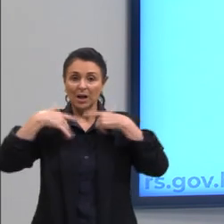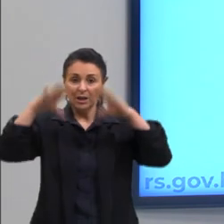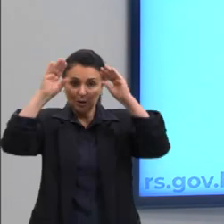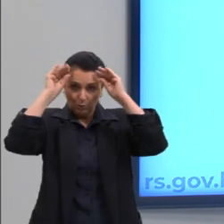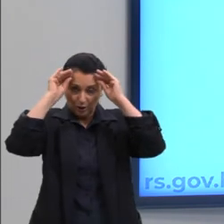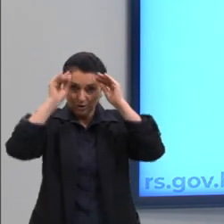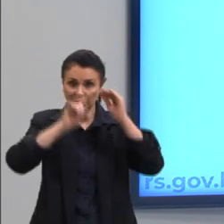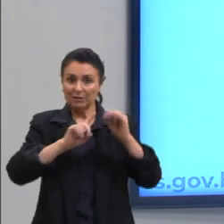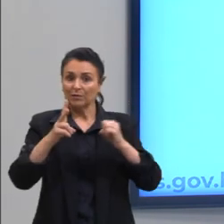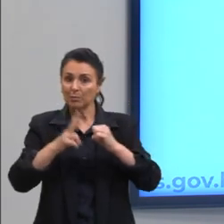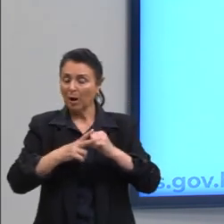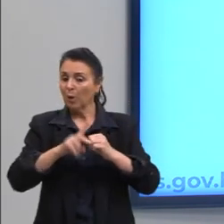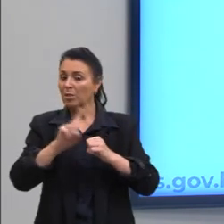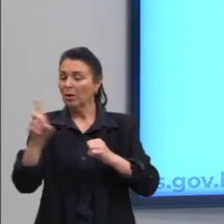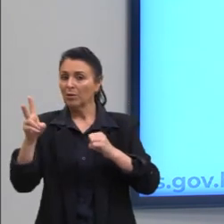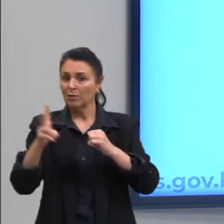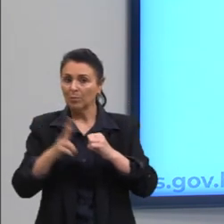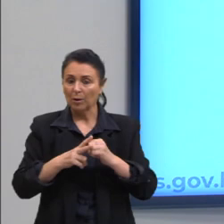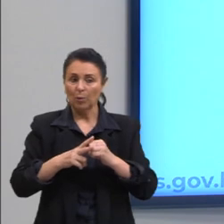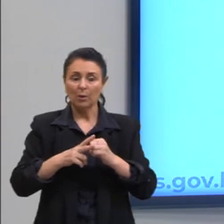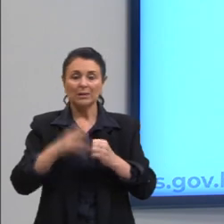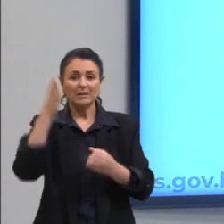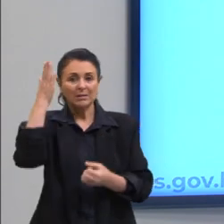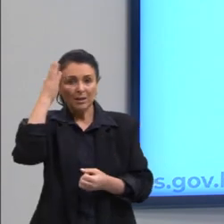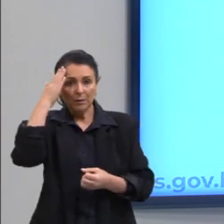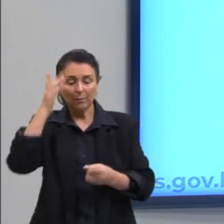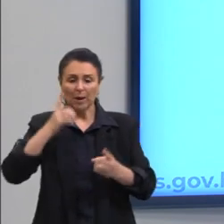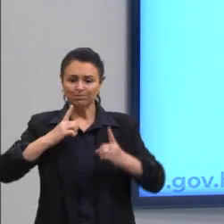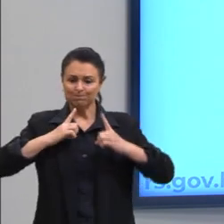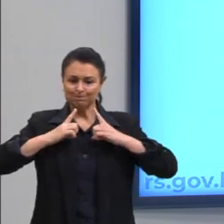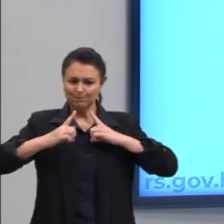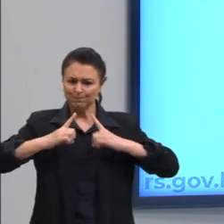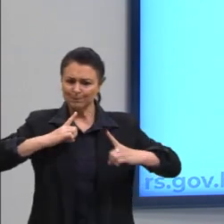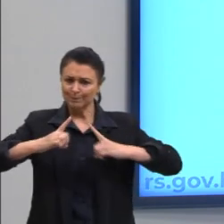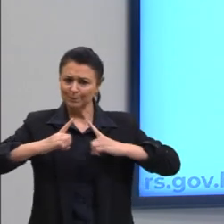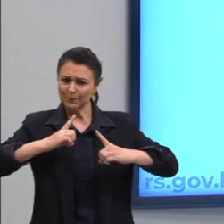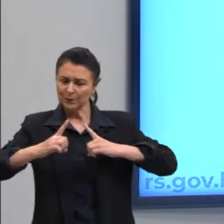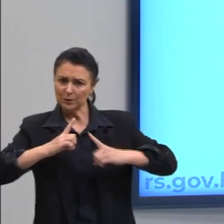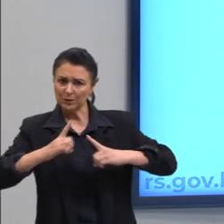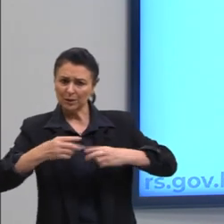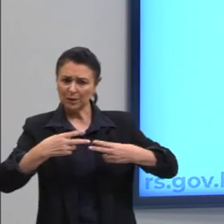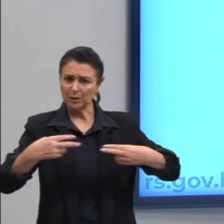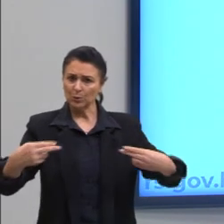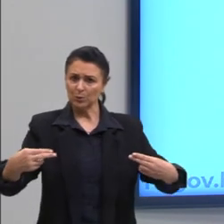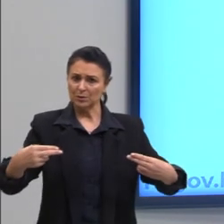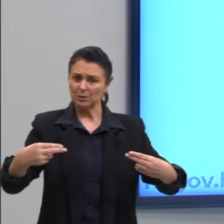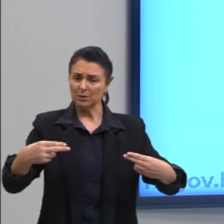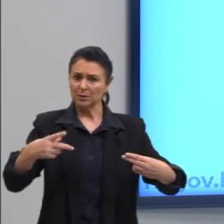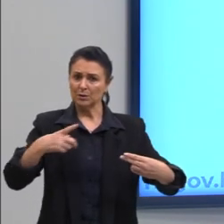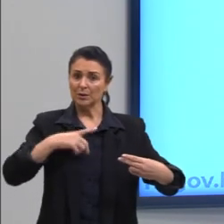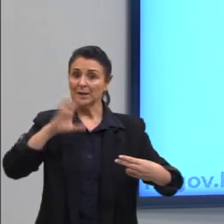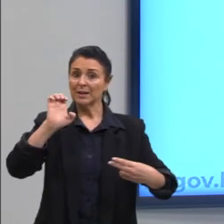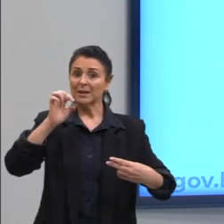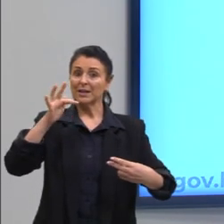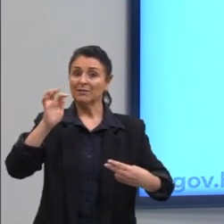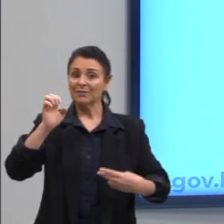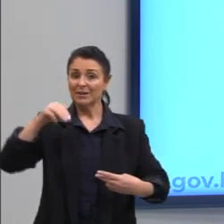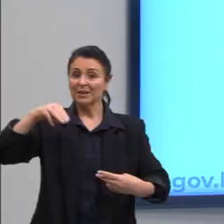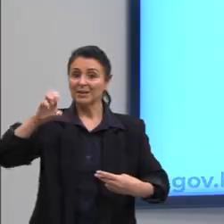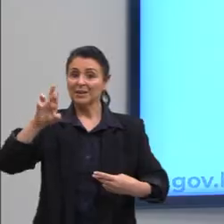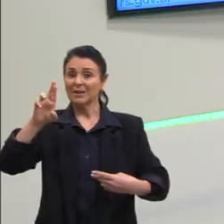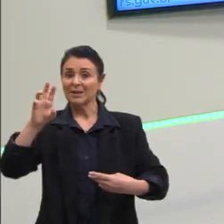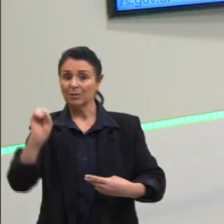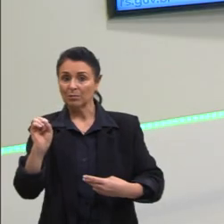leitura crítica do cotidiano, a charge, ela sempre vai trazer uma criticidade, efêmero, porque,